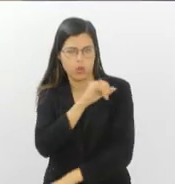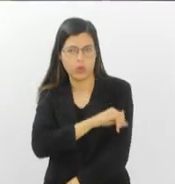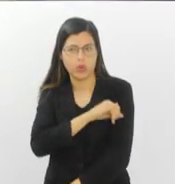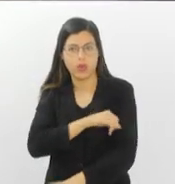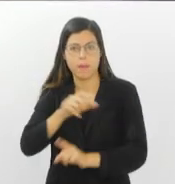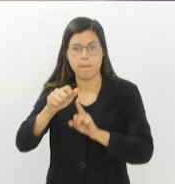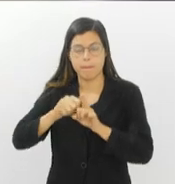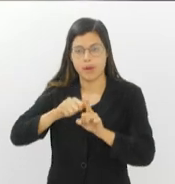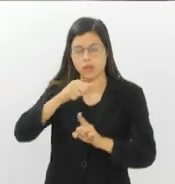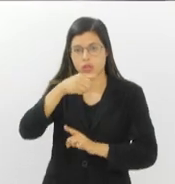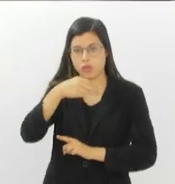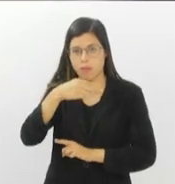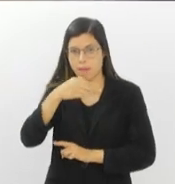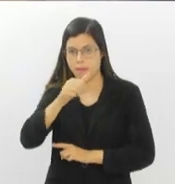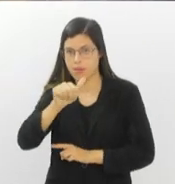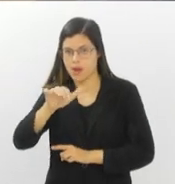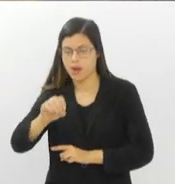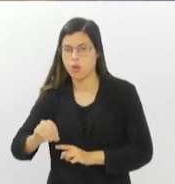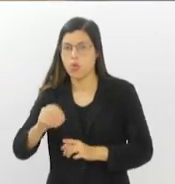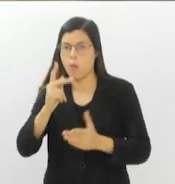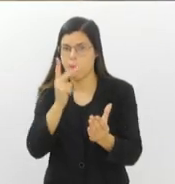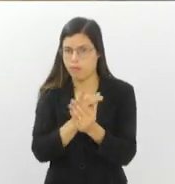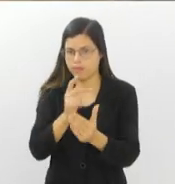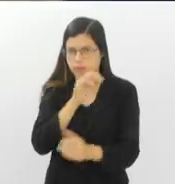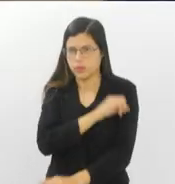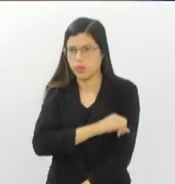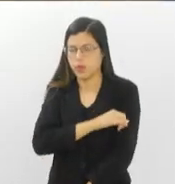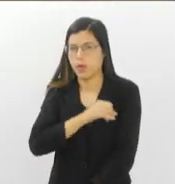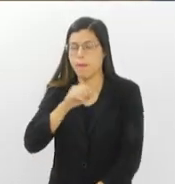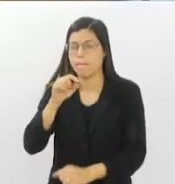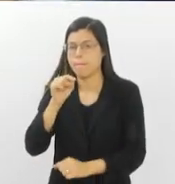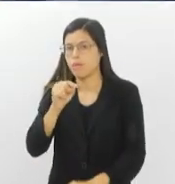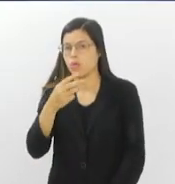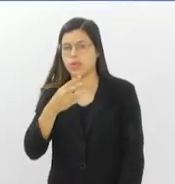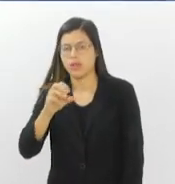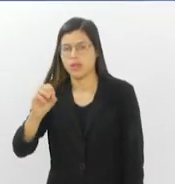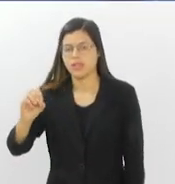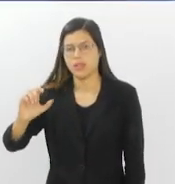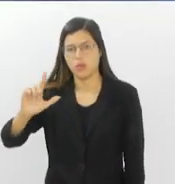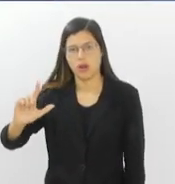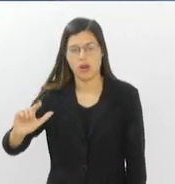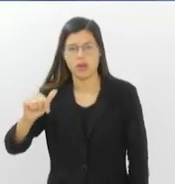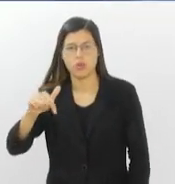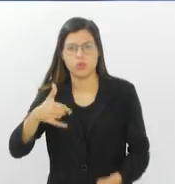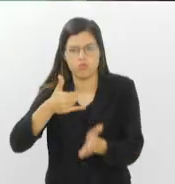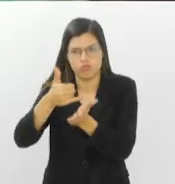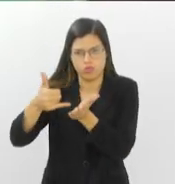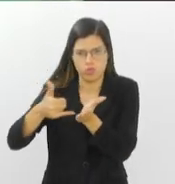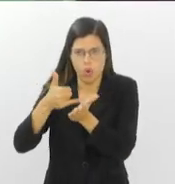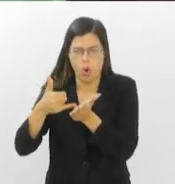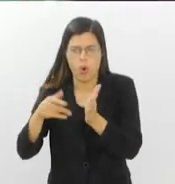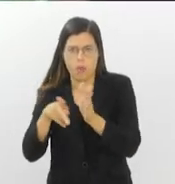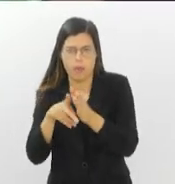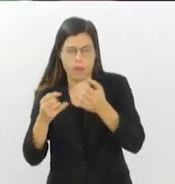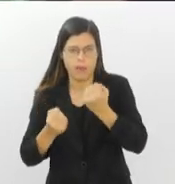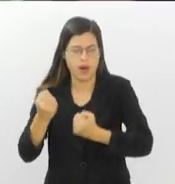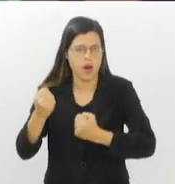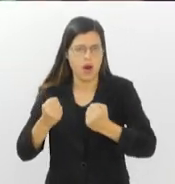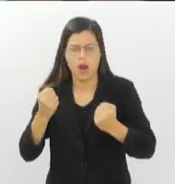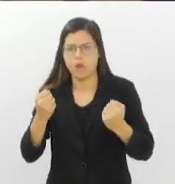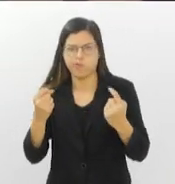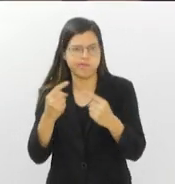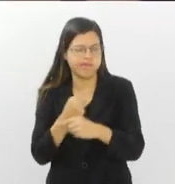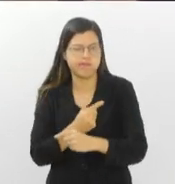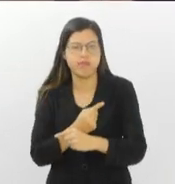PROCON do Rio já tinha encontrado mais de 1.300 litros de óleo automotivo impróprios e durante esta última